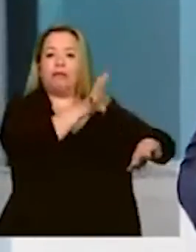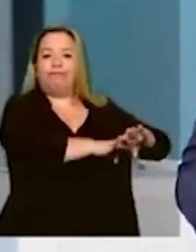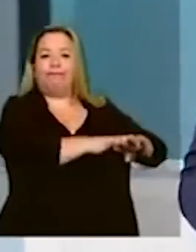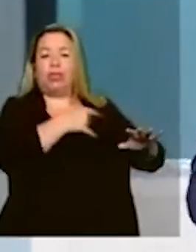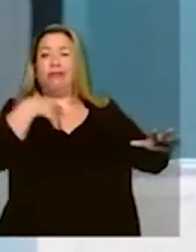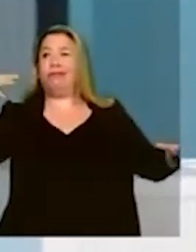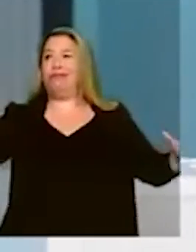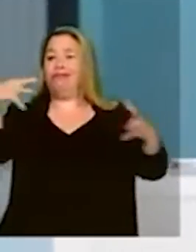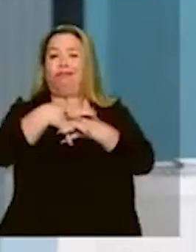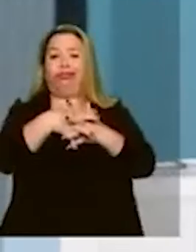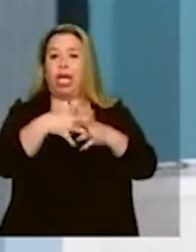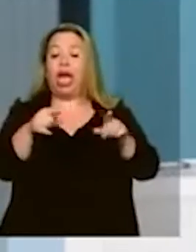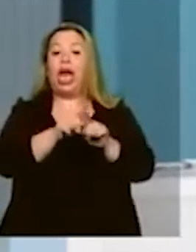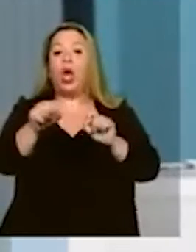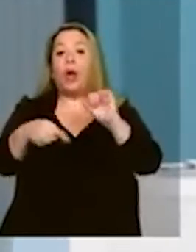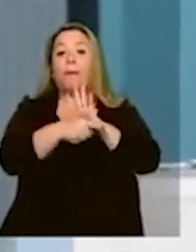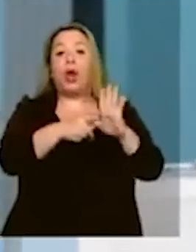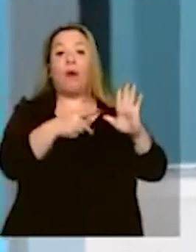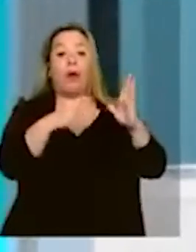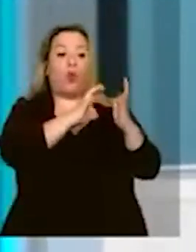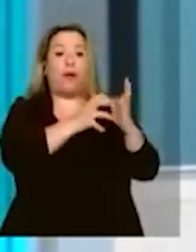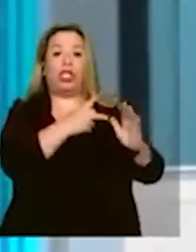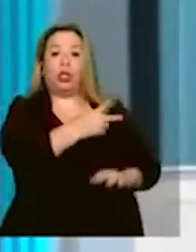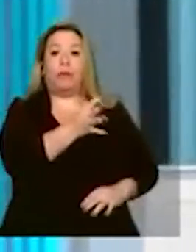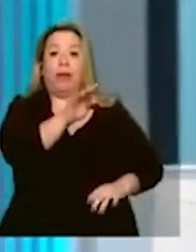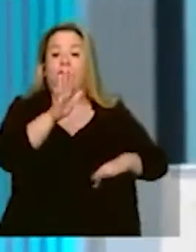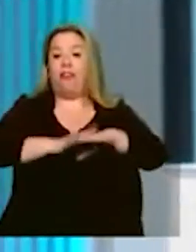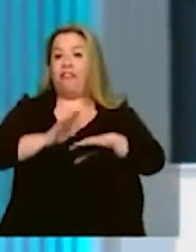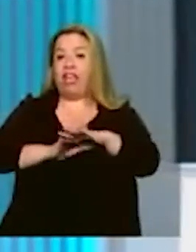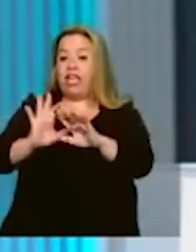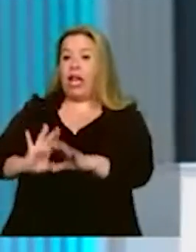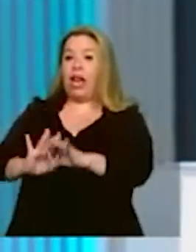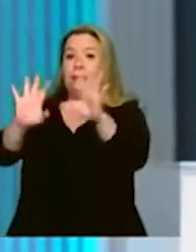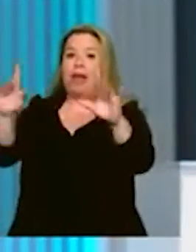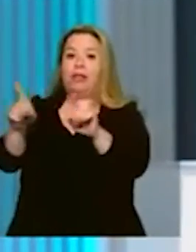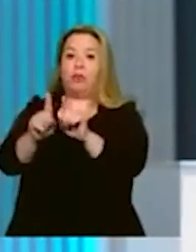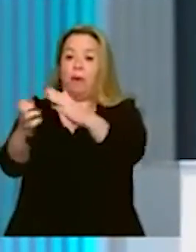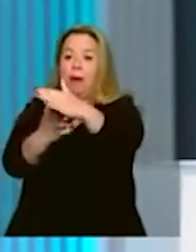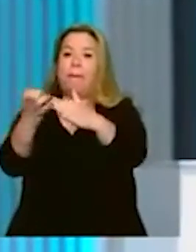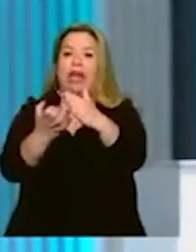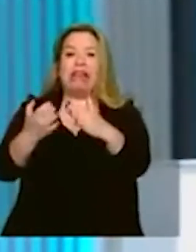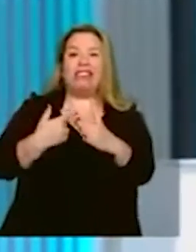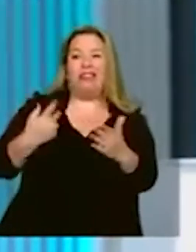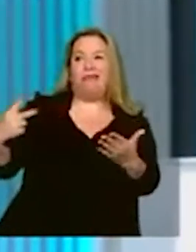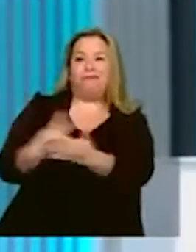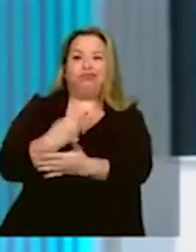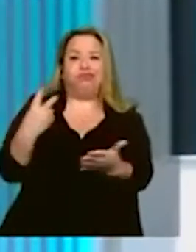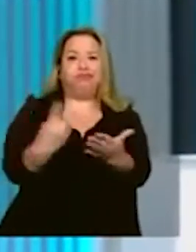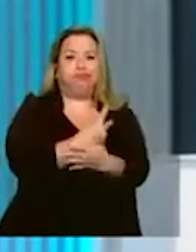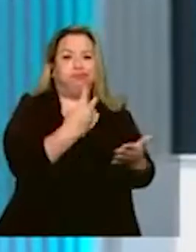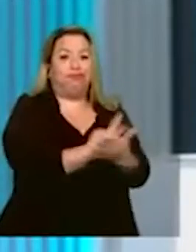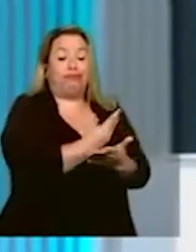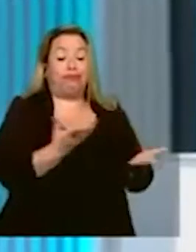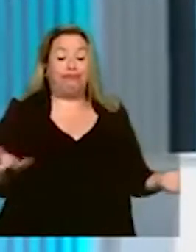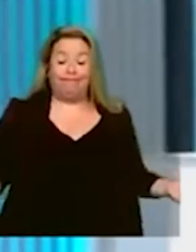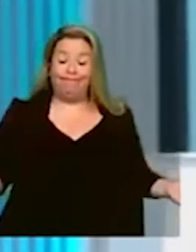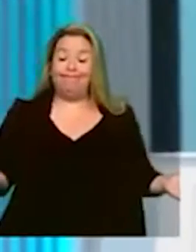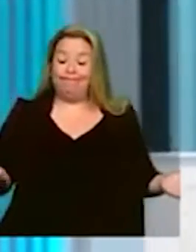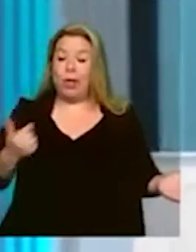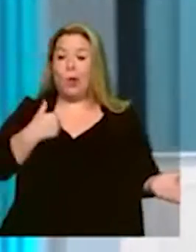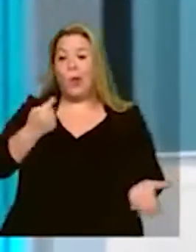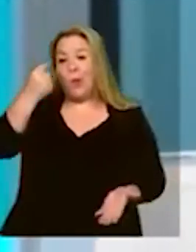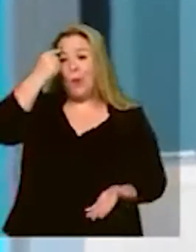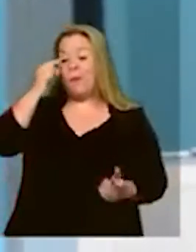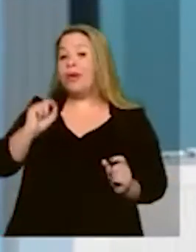concessões que o PT fez aí há um tempo atrás. As concessões todas deram errado. E a grande questão que eu me